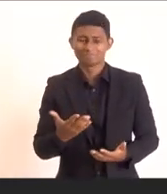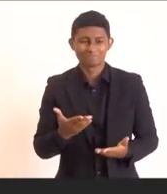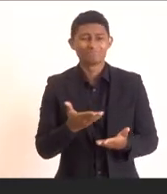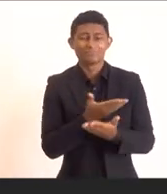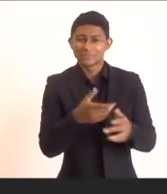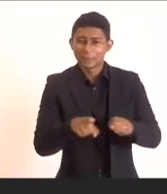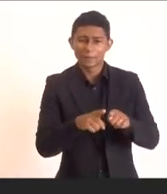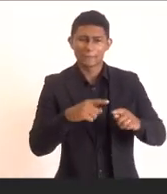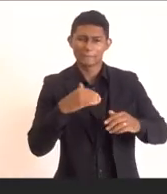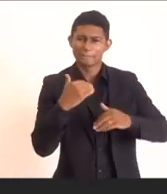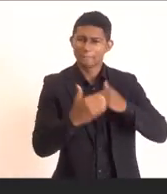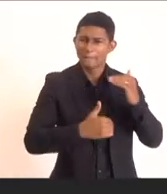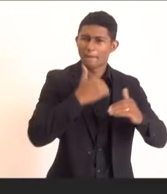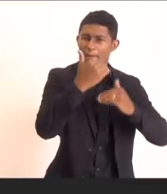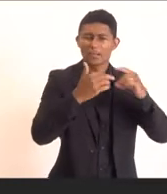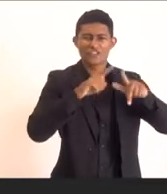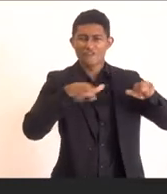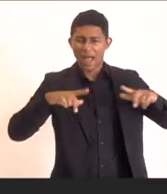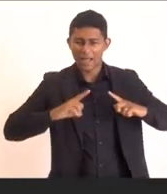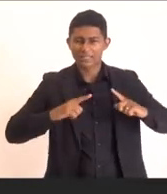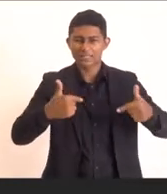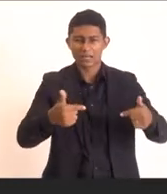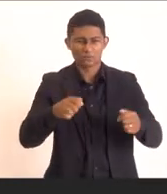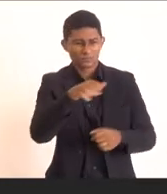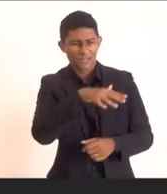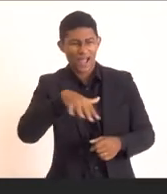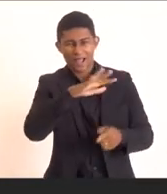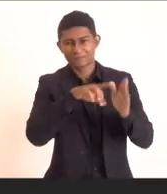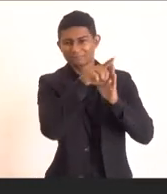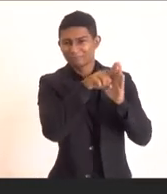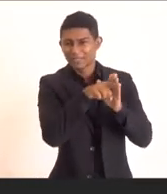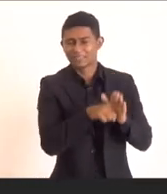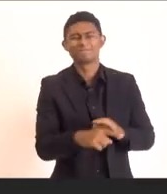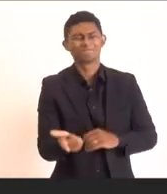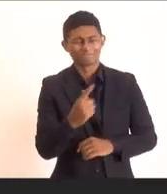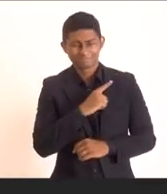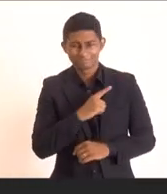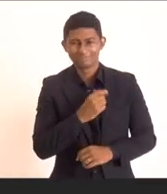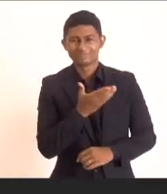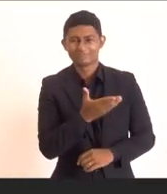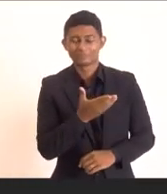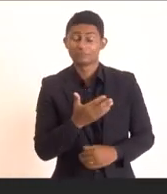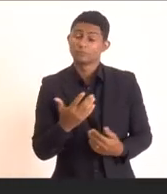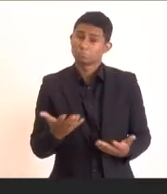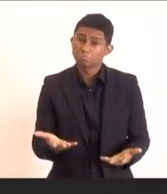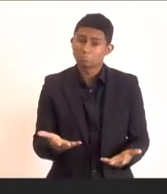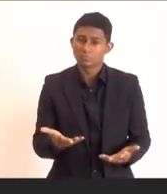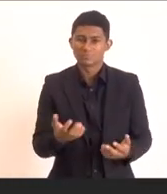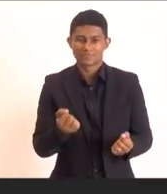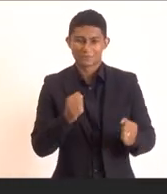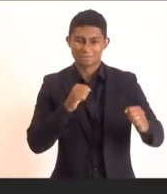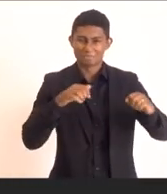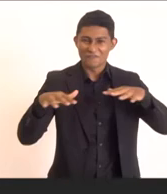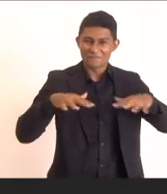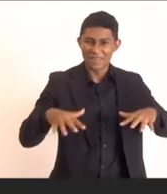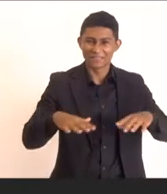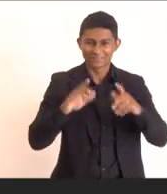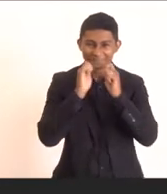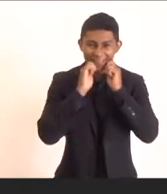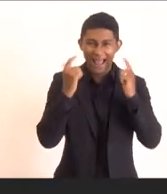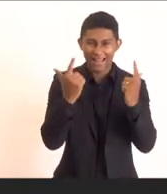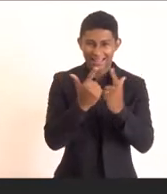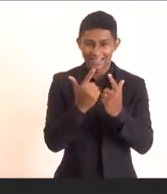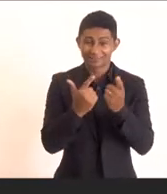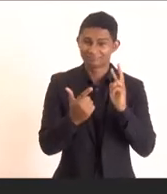ações importantes na área de pesquisa. E aí, isso se soma a esse movimento da Assembleia Legislativa sob a